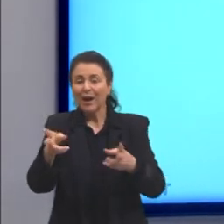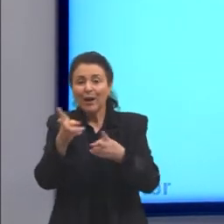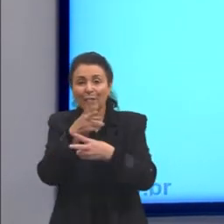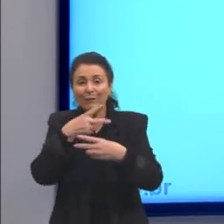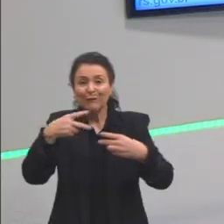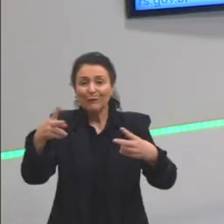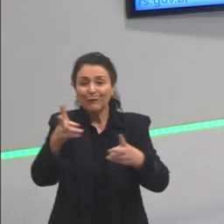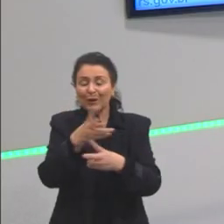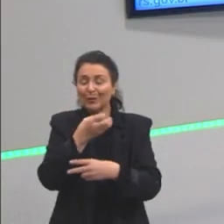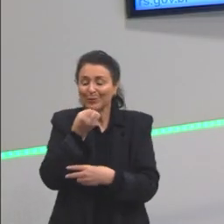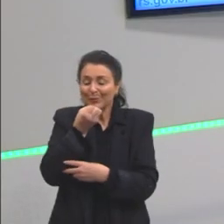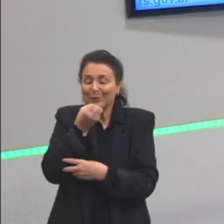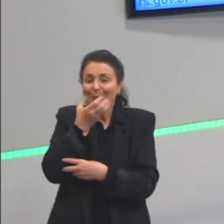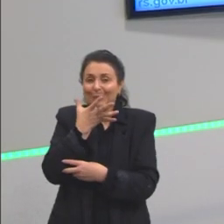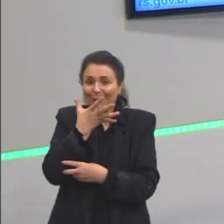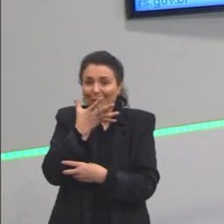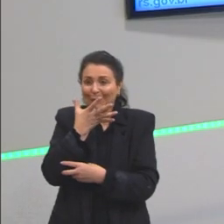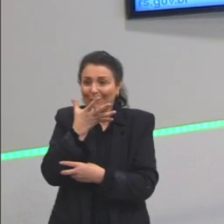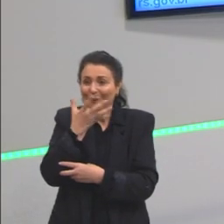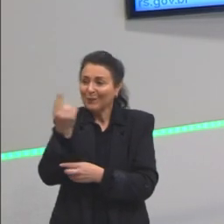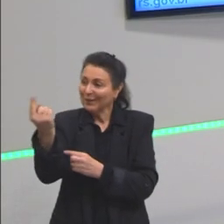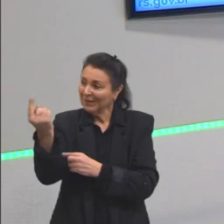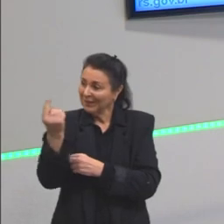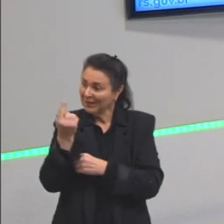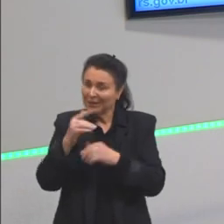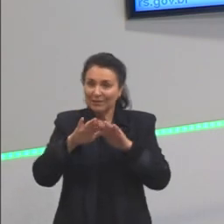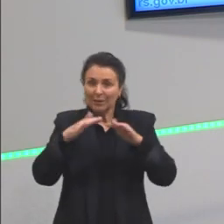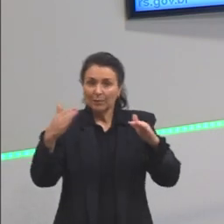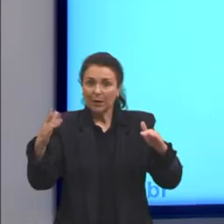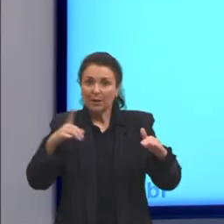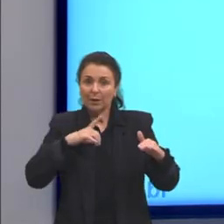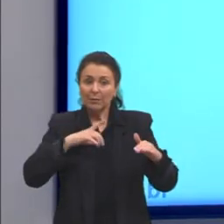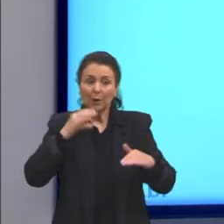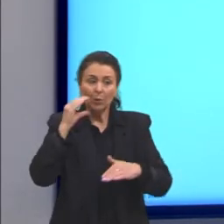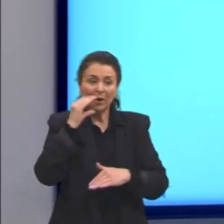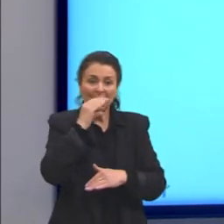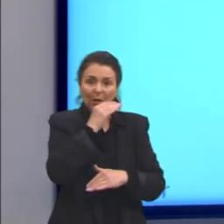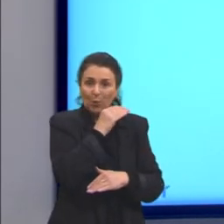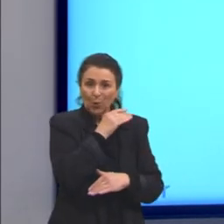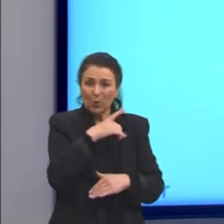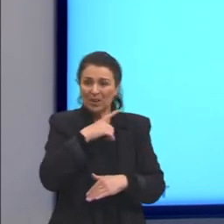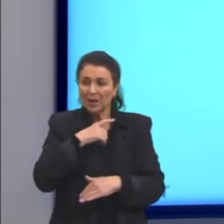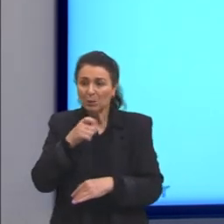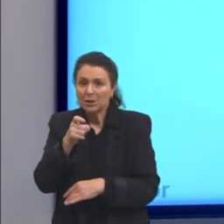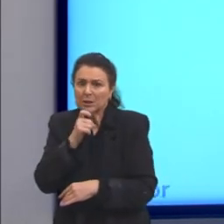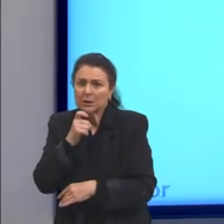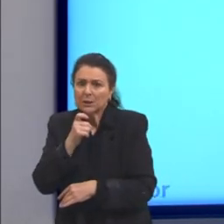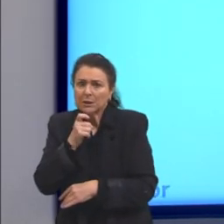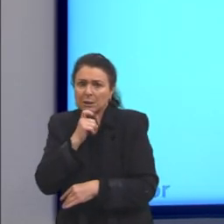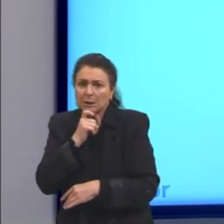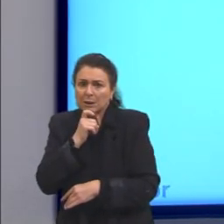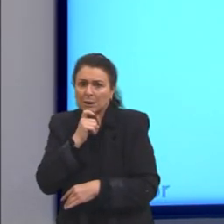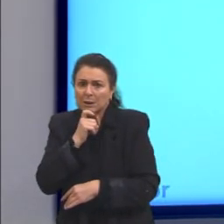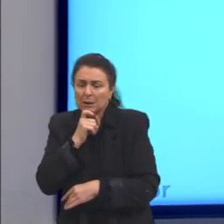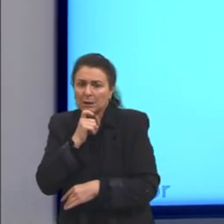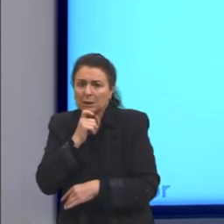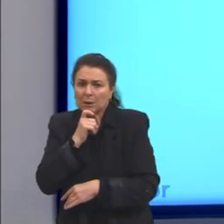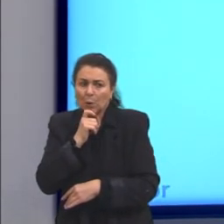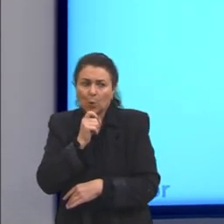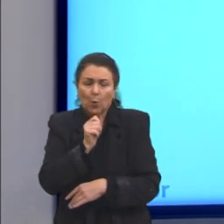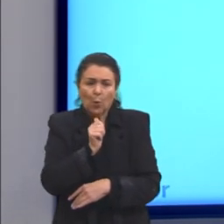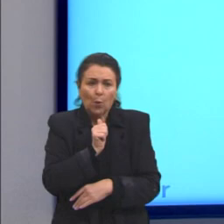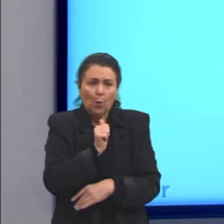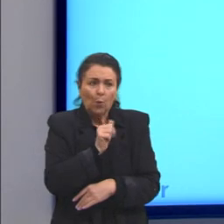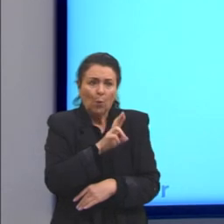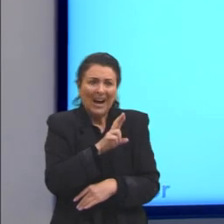mar. Então aqui existe um ar quente e aqui existe um ar gelado. O é isso? A gente já fala aqui o ar quente ele